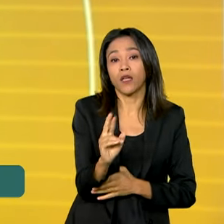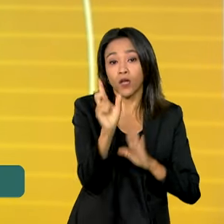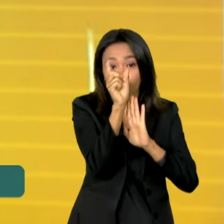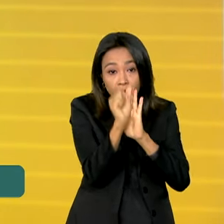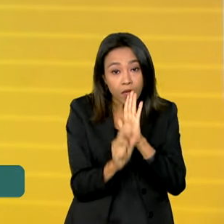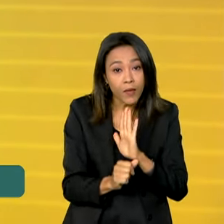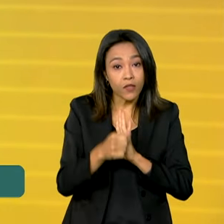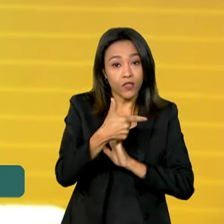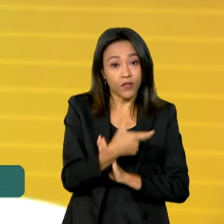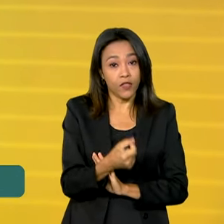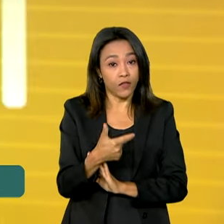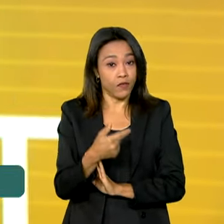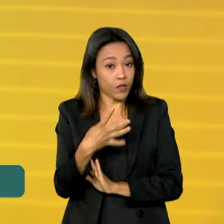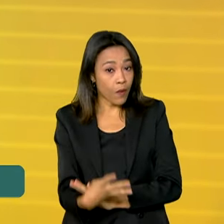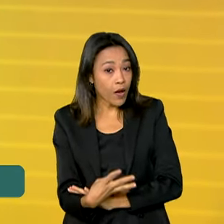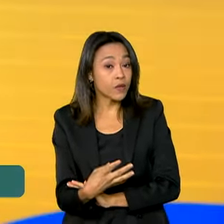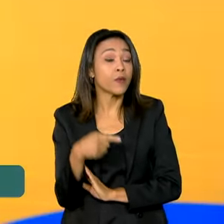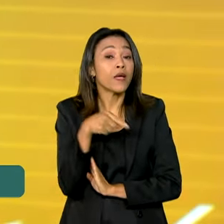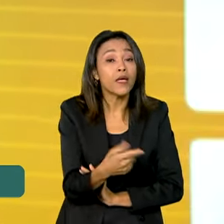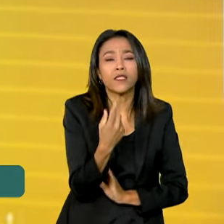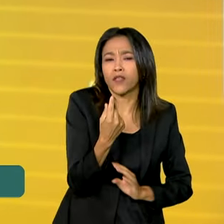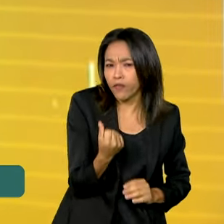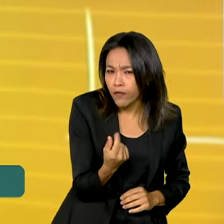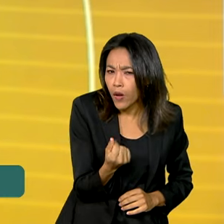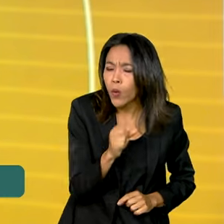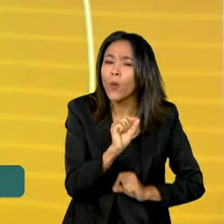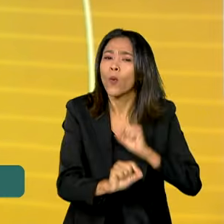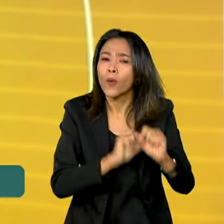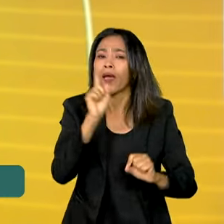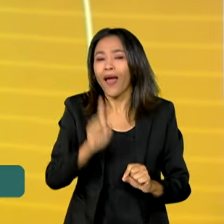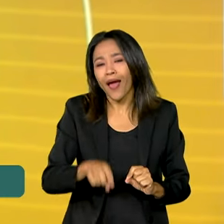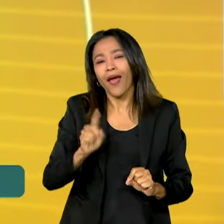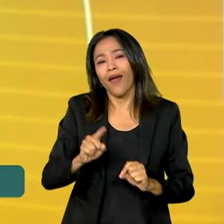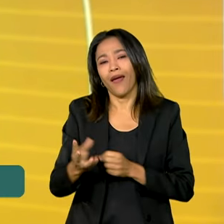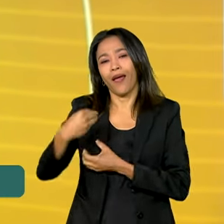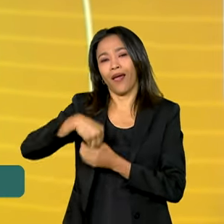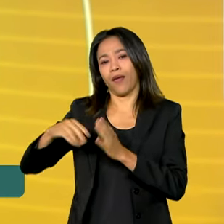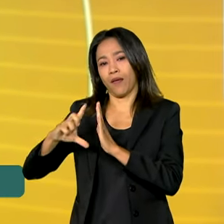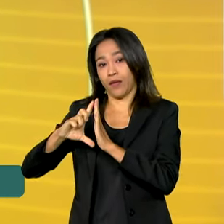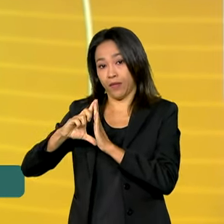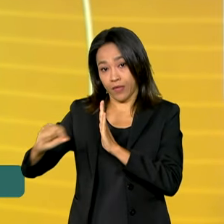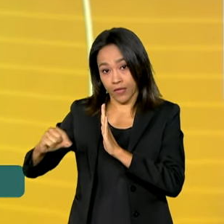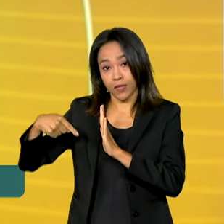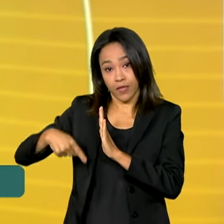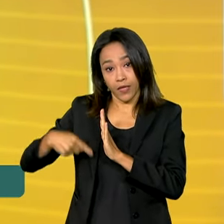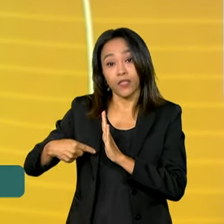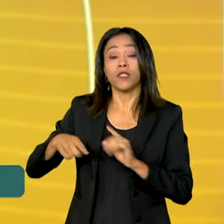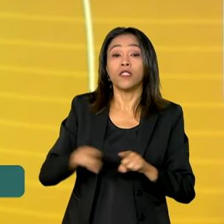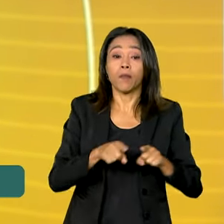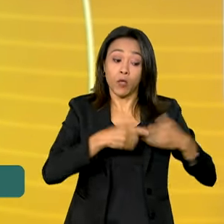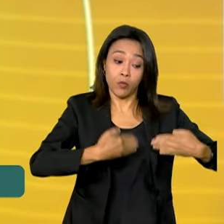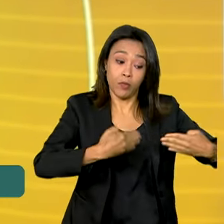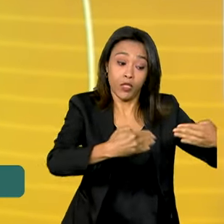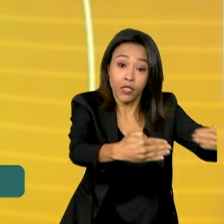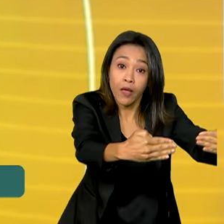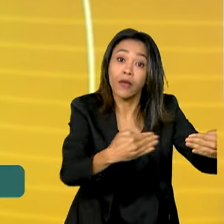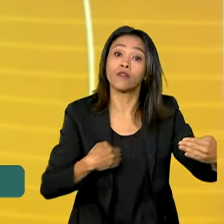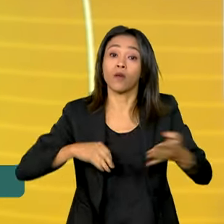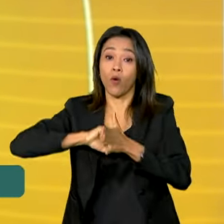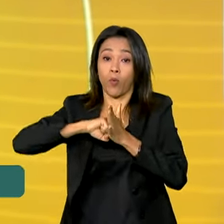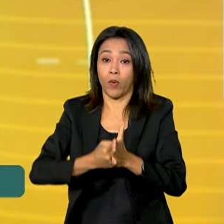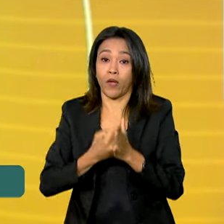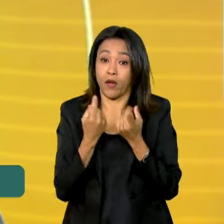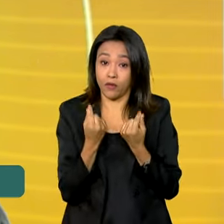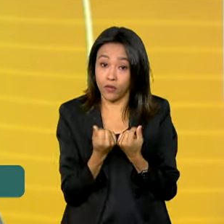2024. A restrição de valores inclui a presidência da República e os ministérios. A distribuição por órgão